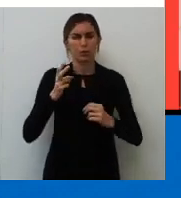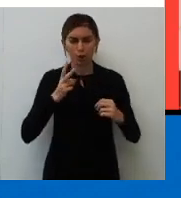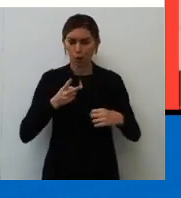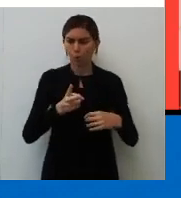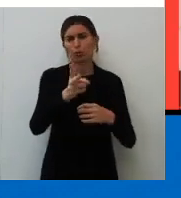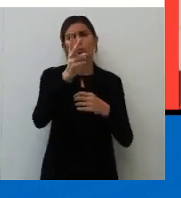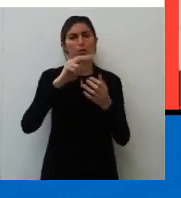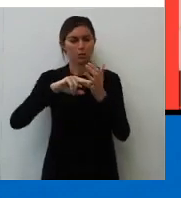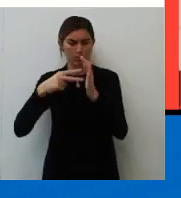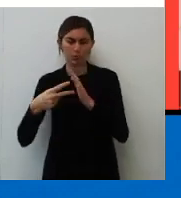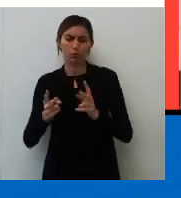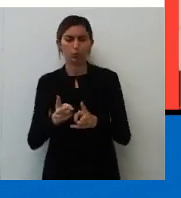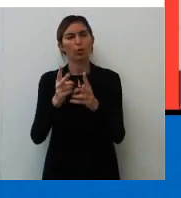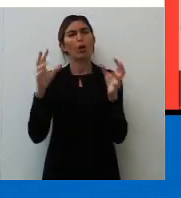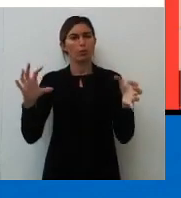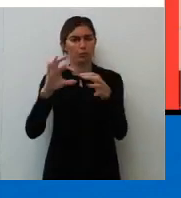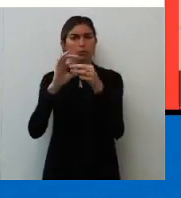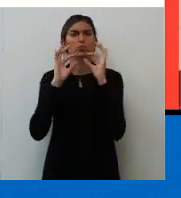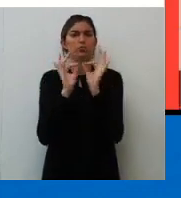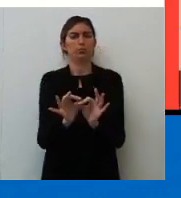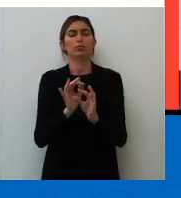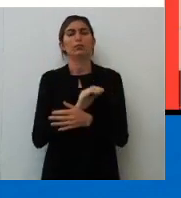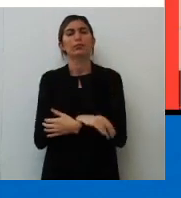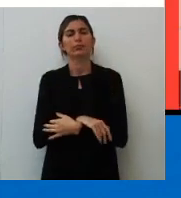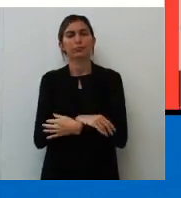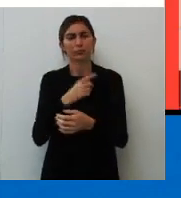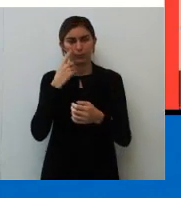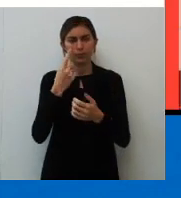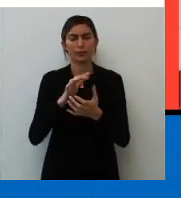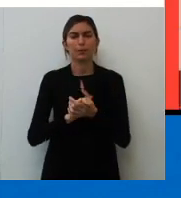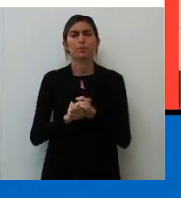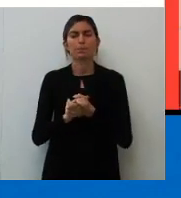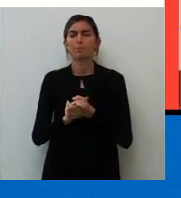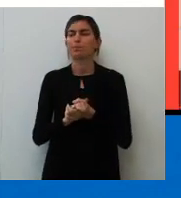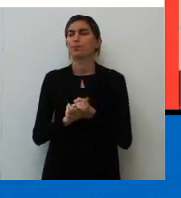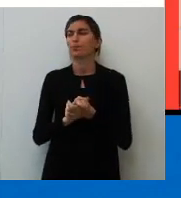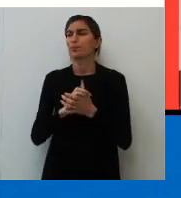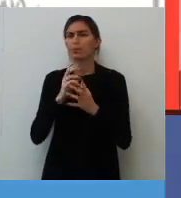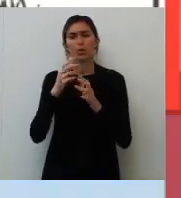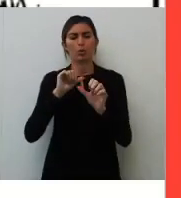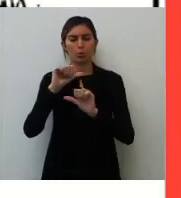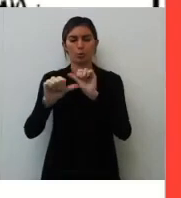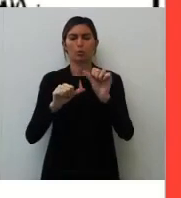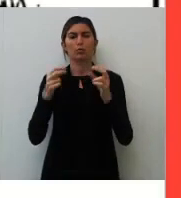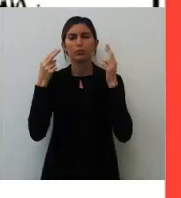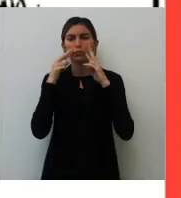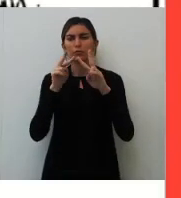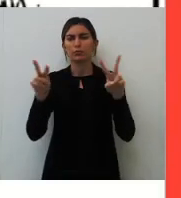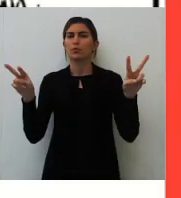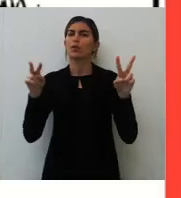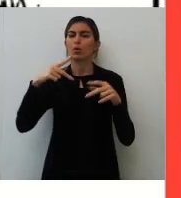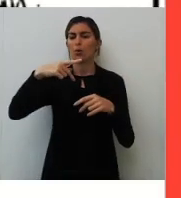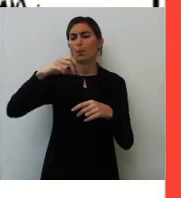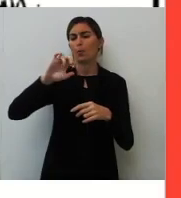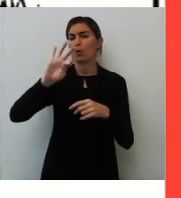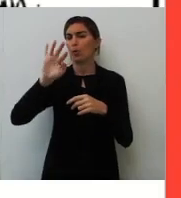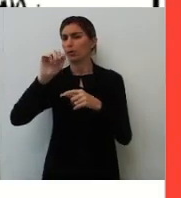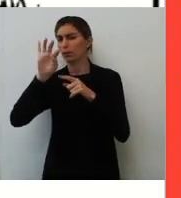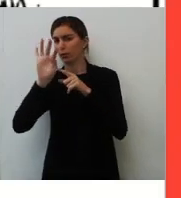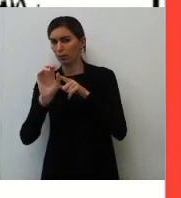continuar o mesmo, a conjunção tá correta. Tá bom? Vamos embora, Torna-se evidente, portanto,